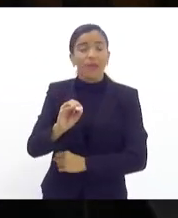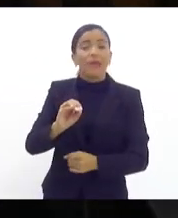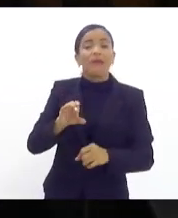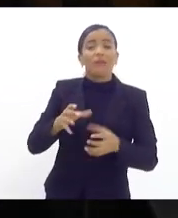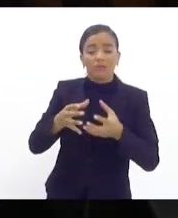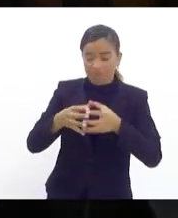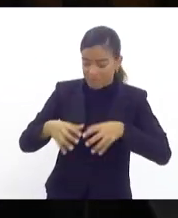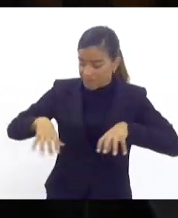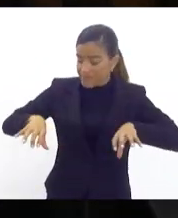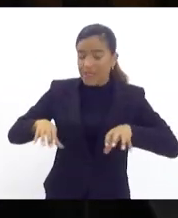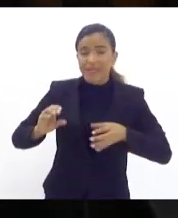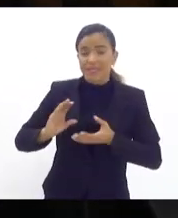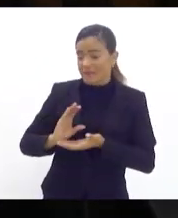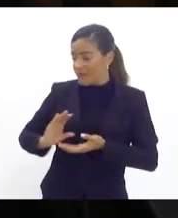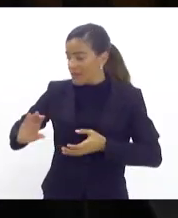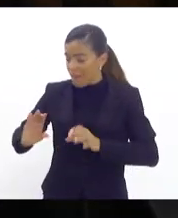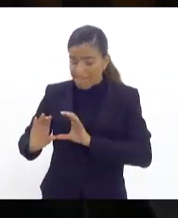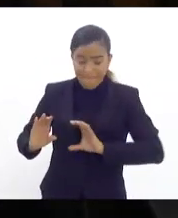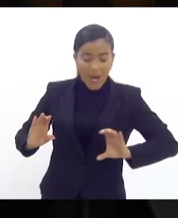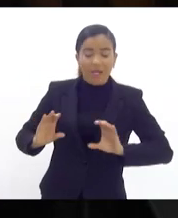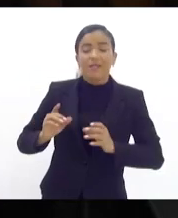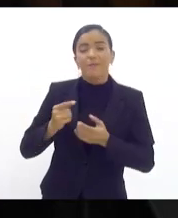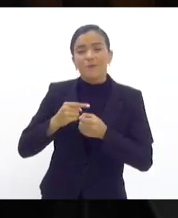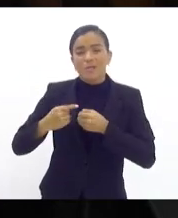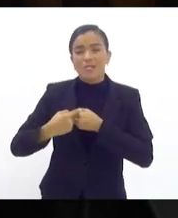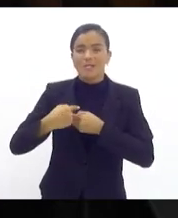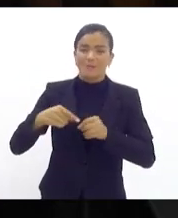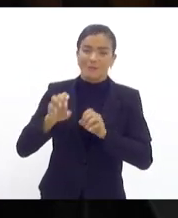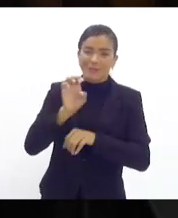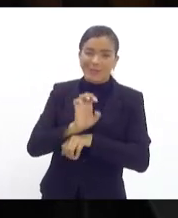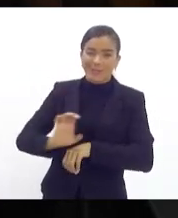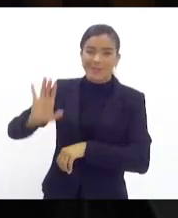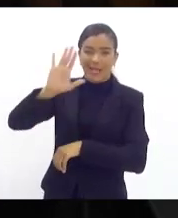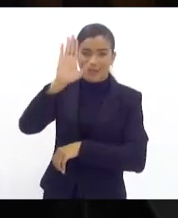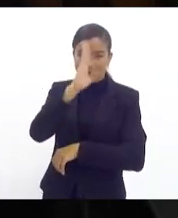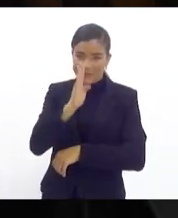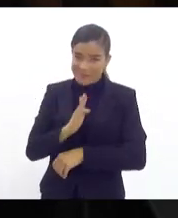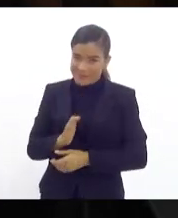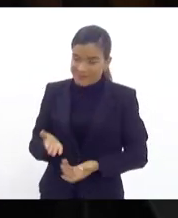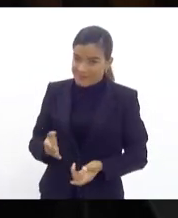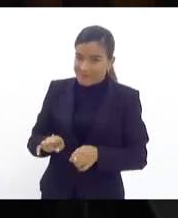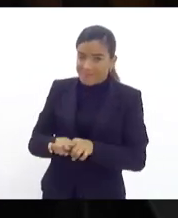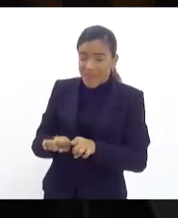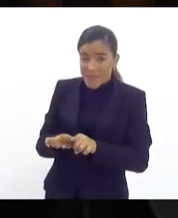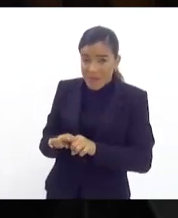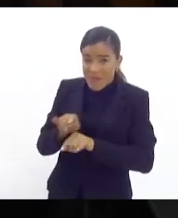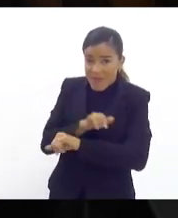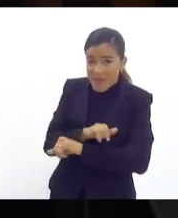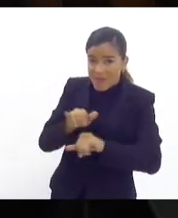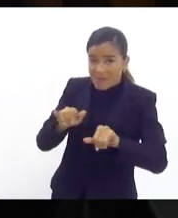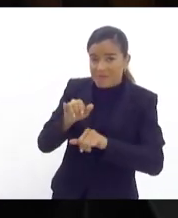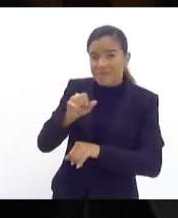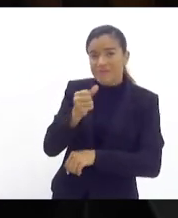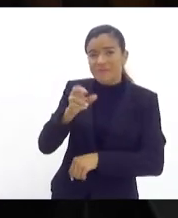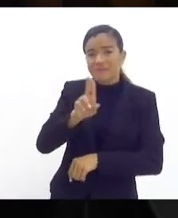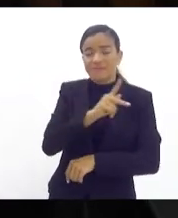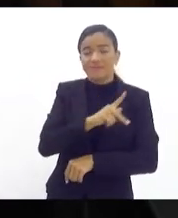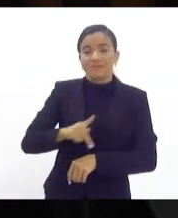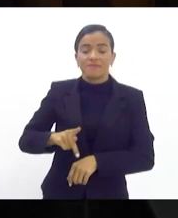recurso com todos os municípios e estados brasileiros. É digno de se registrar, senhor presidente,